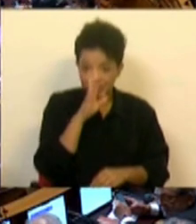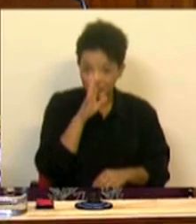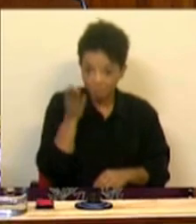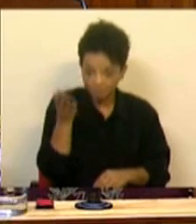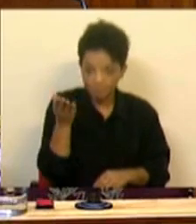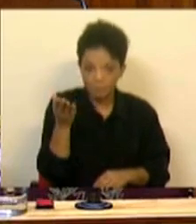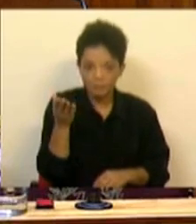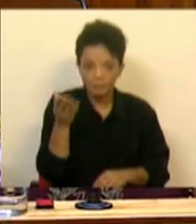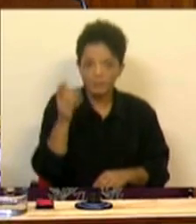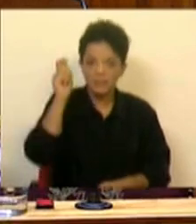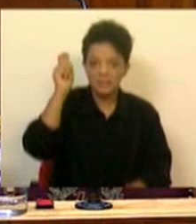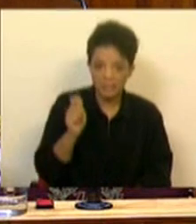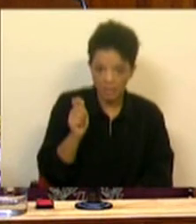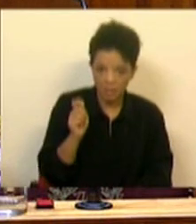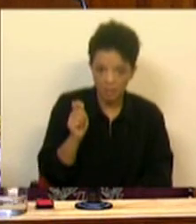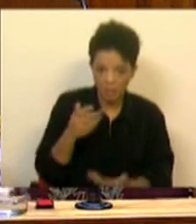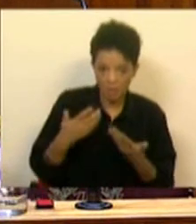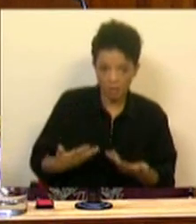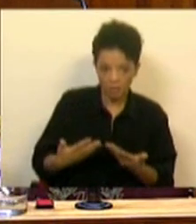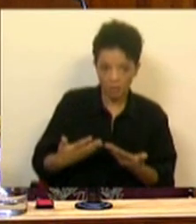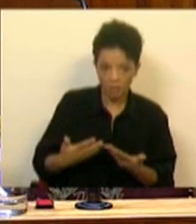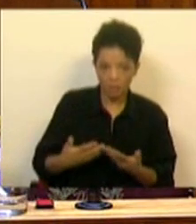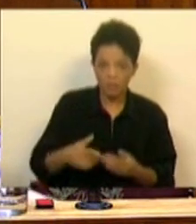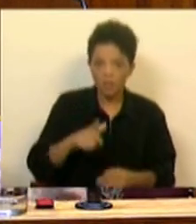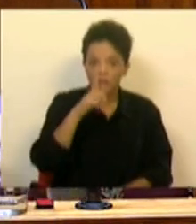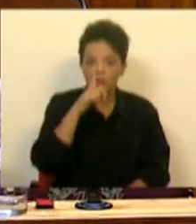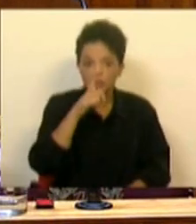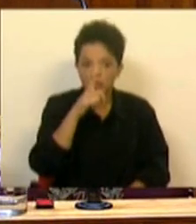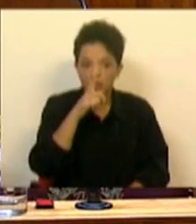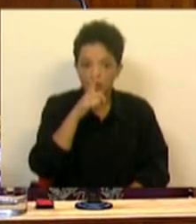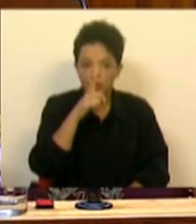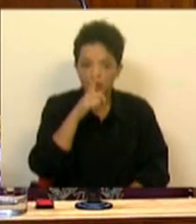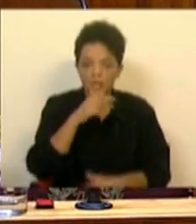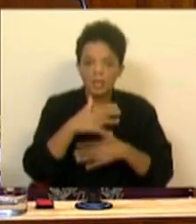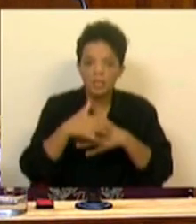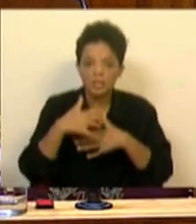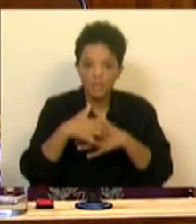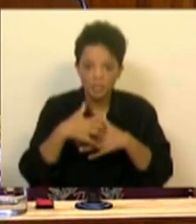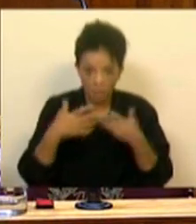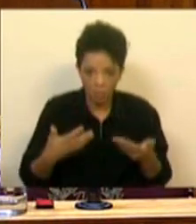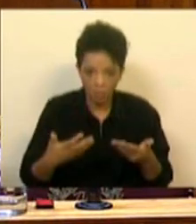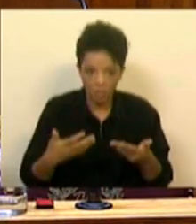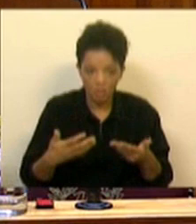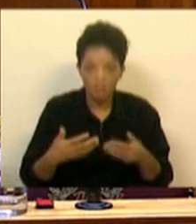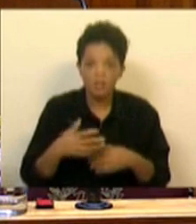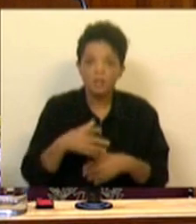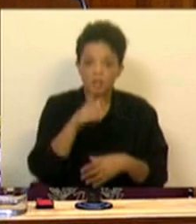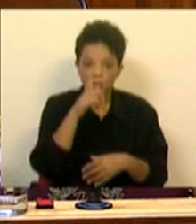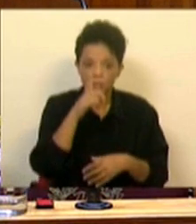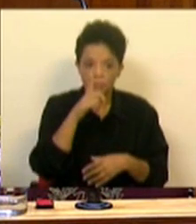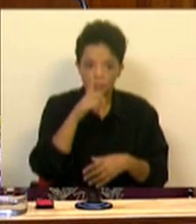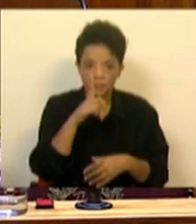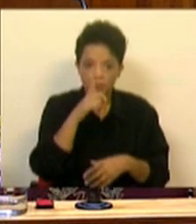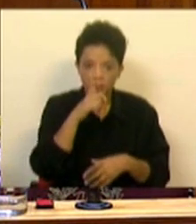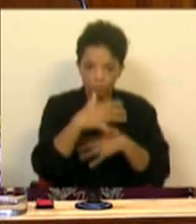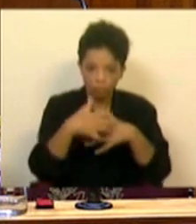tirar a senha, neste momento, na loja do Cidadão das Laranjeiras, nas lojas do Cidadão,